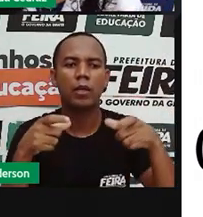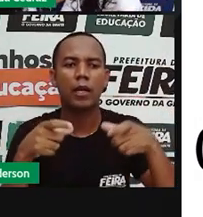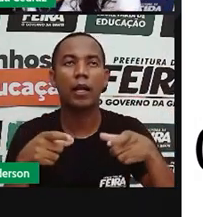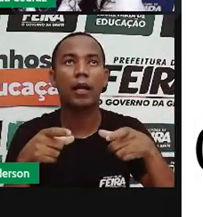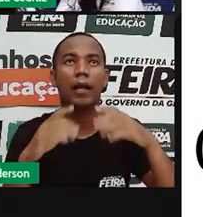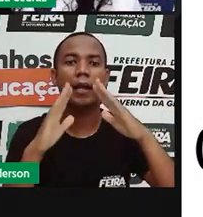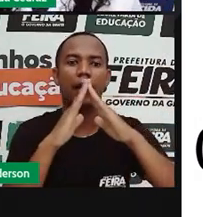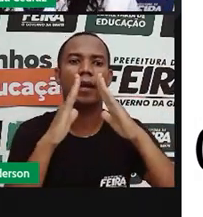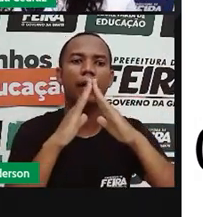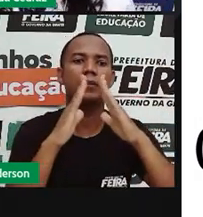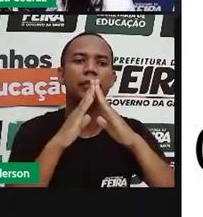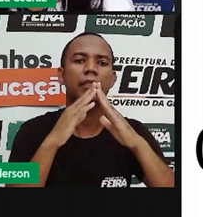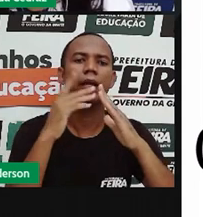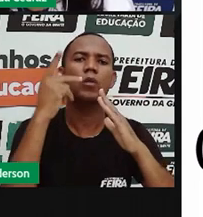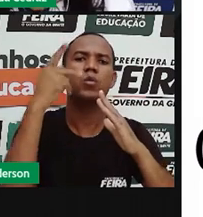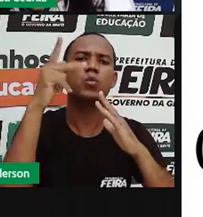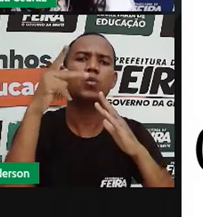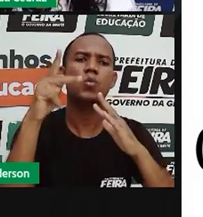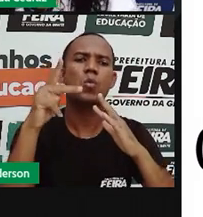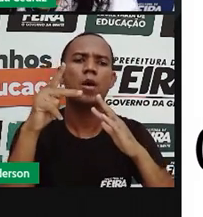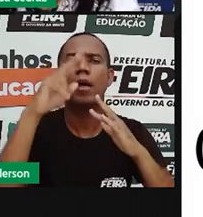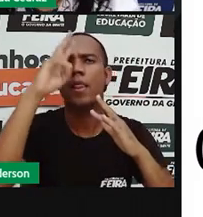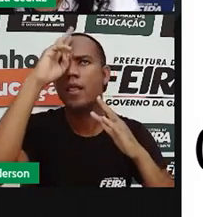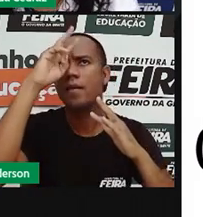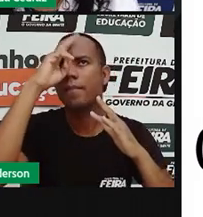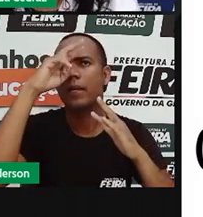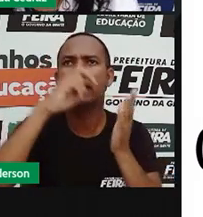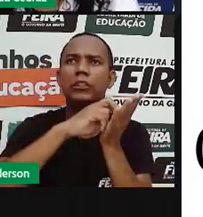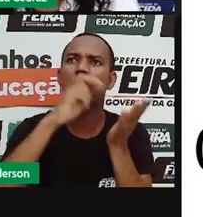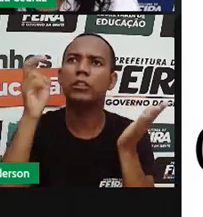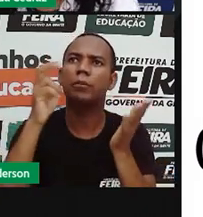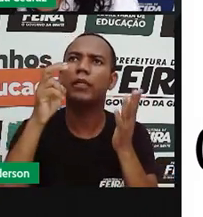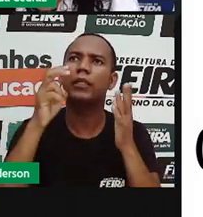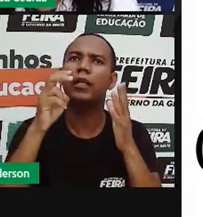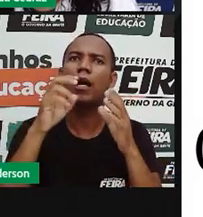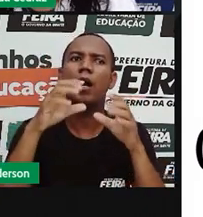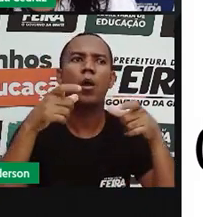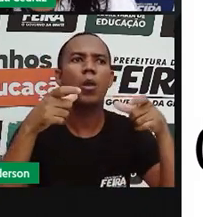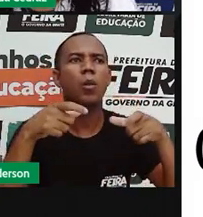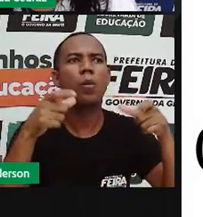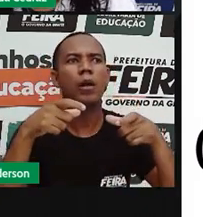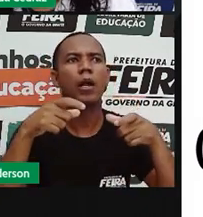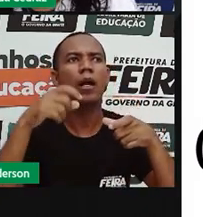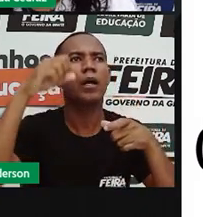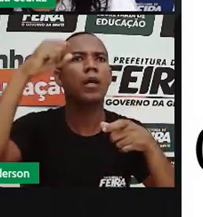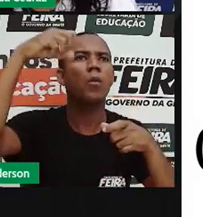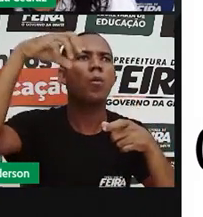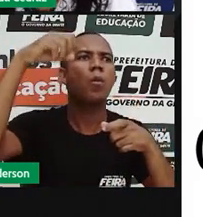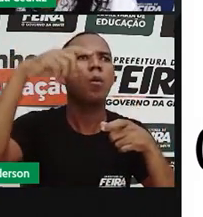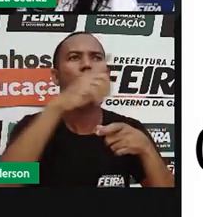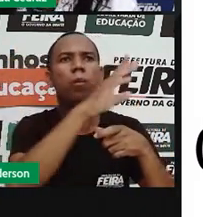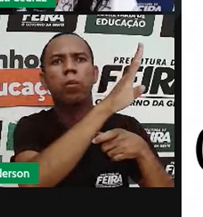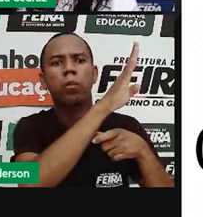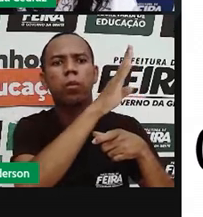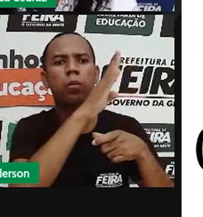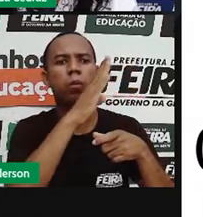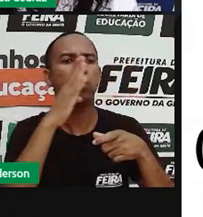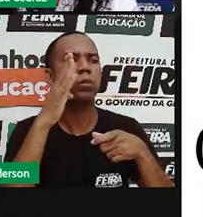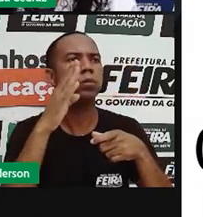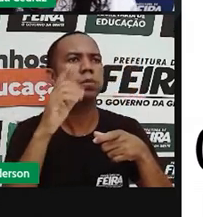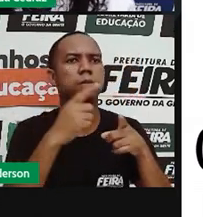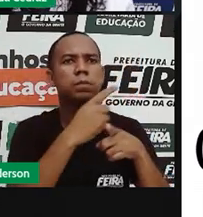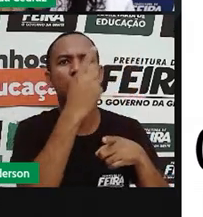nasce, você vai ter que lembrar de manhãzinha qual é o lado da sua casa que fica claro